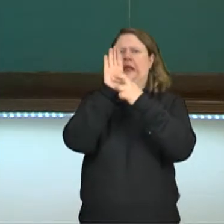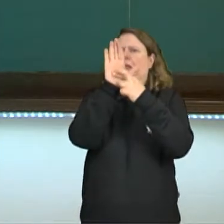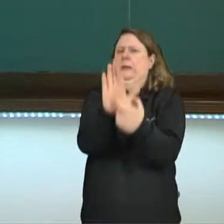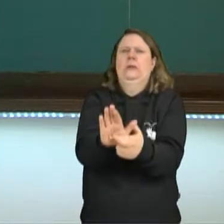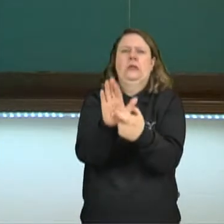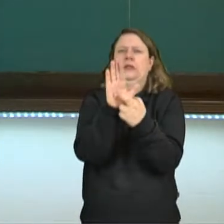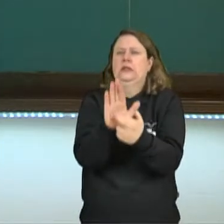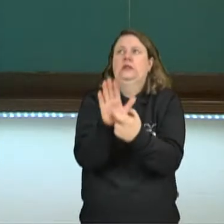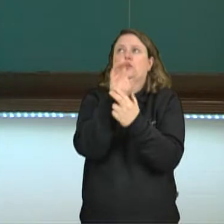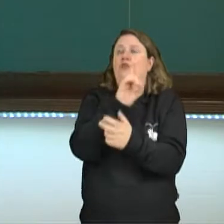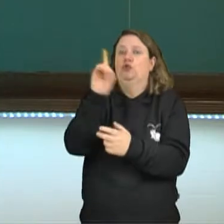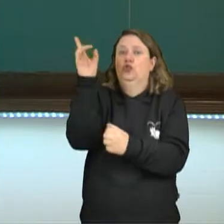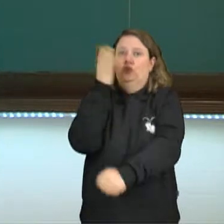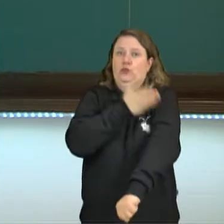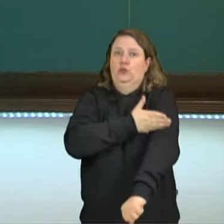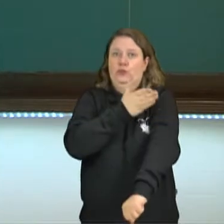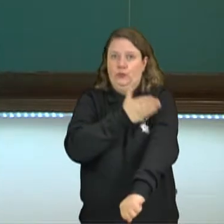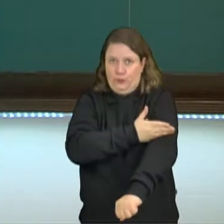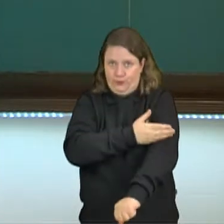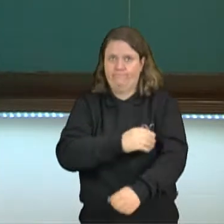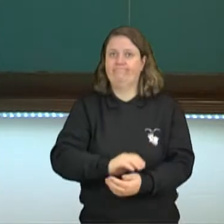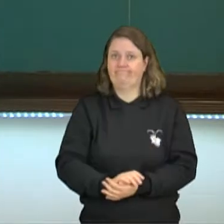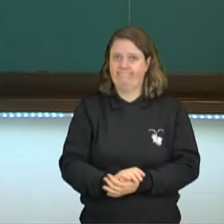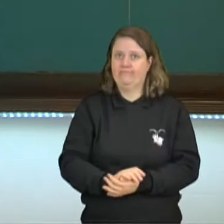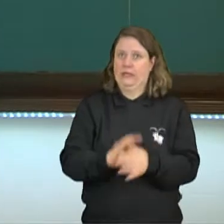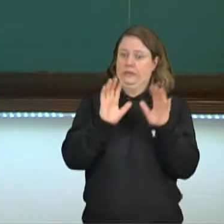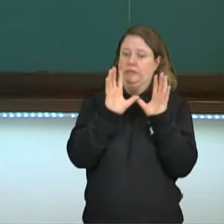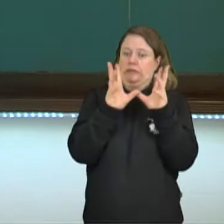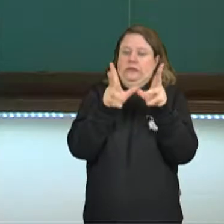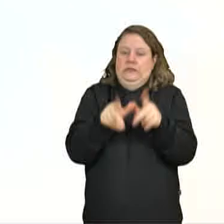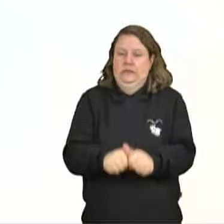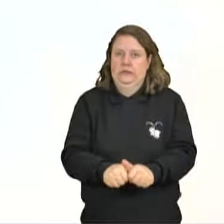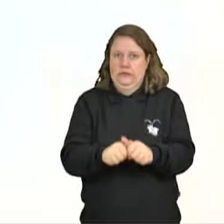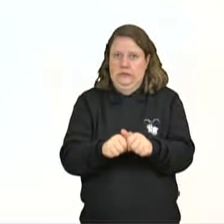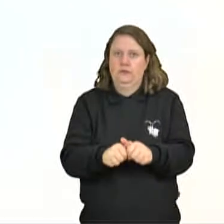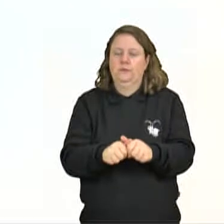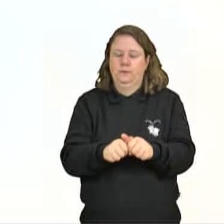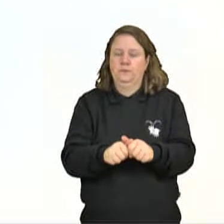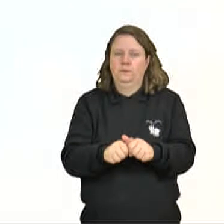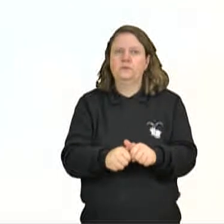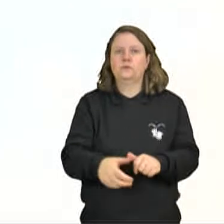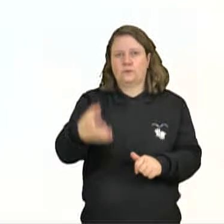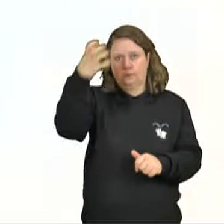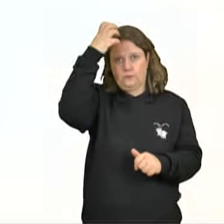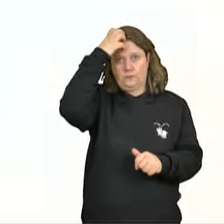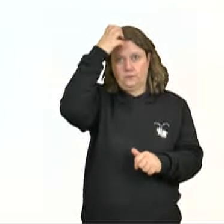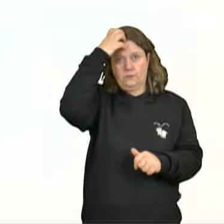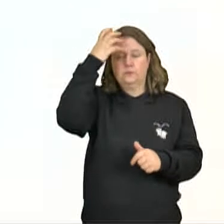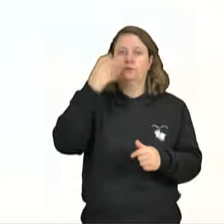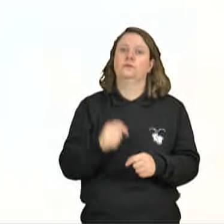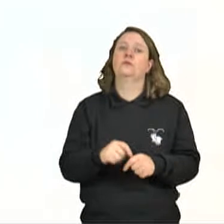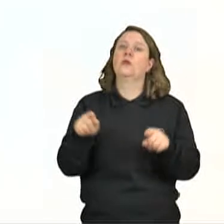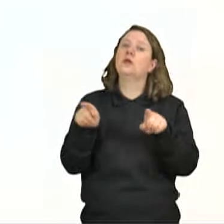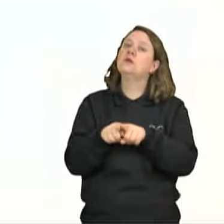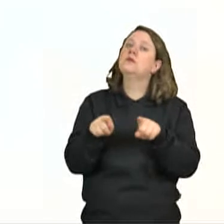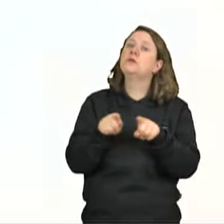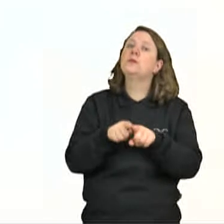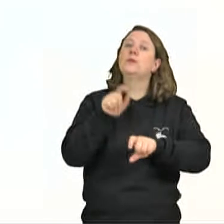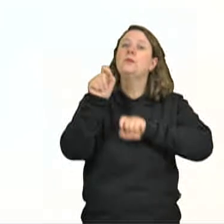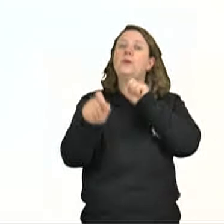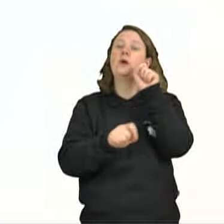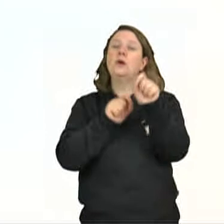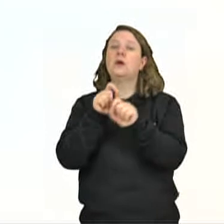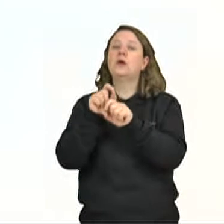de Deus na Idade Média. Então, esse caráter sagrado da monarquia. Entre as heranças germânicas, se